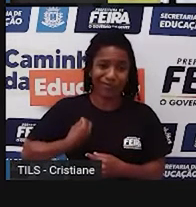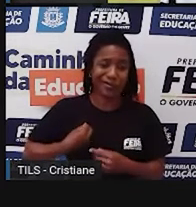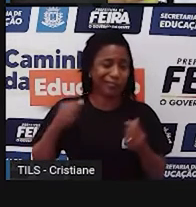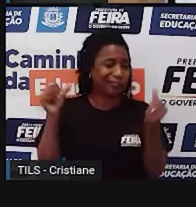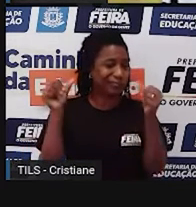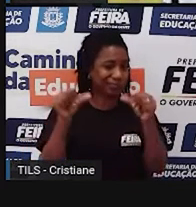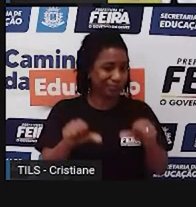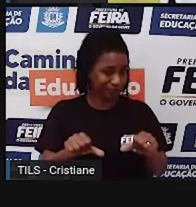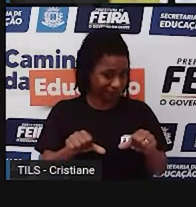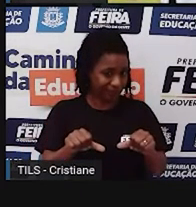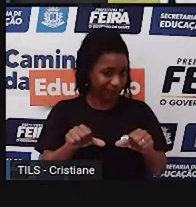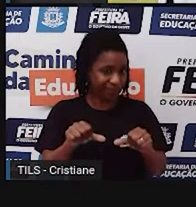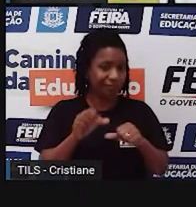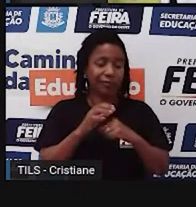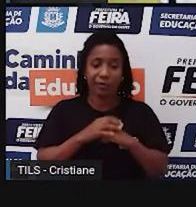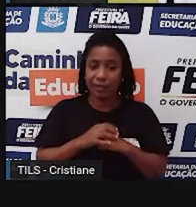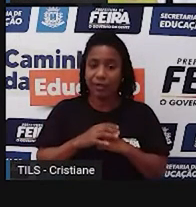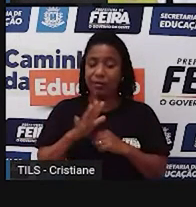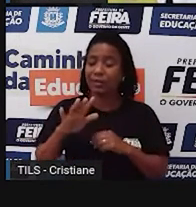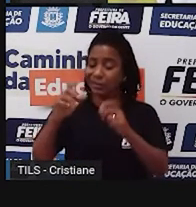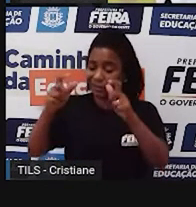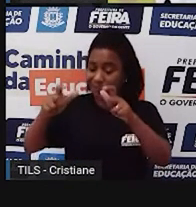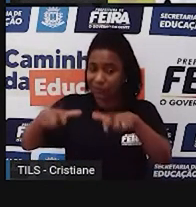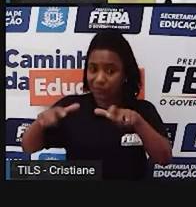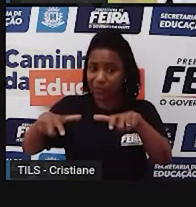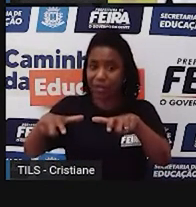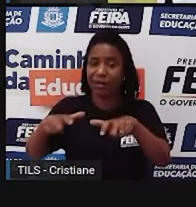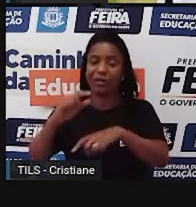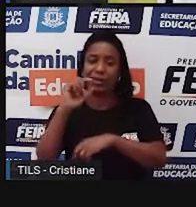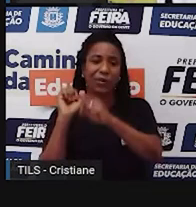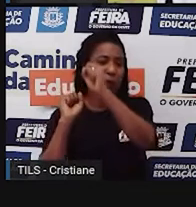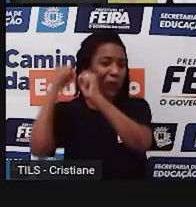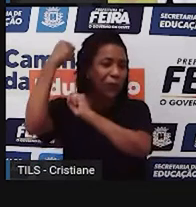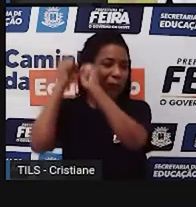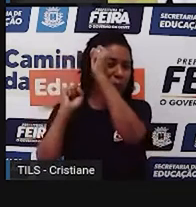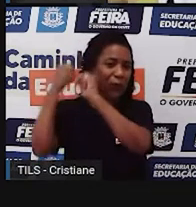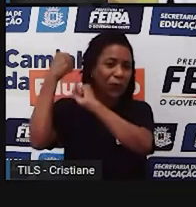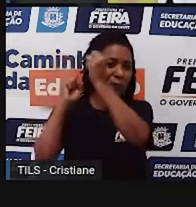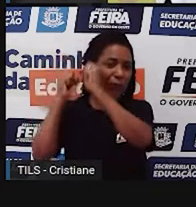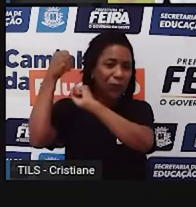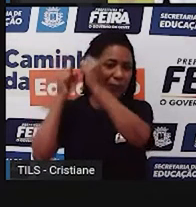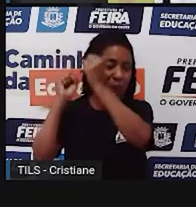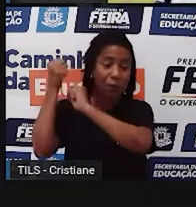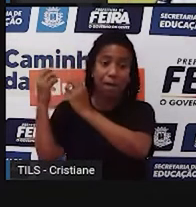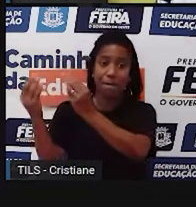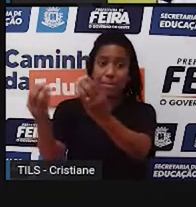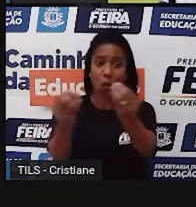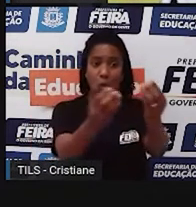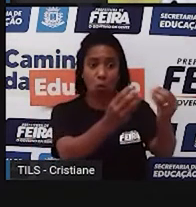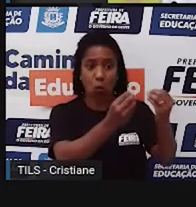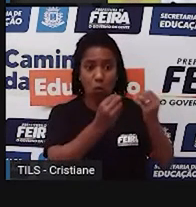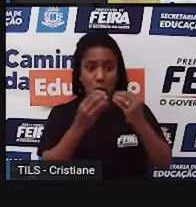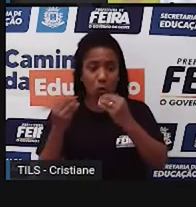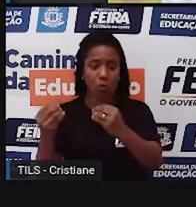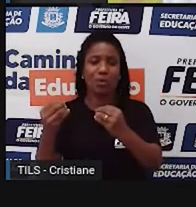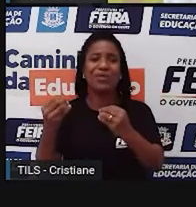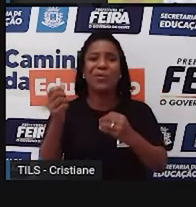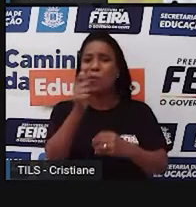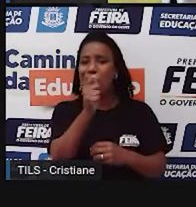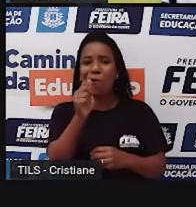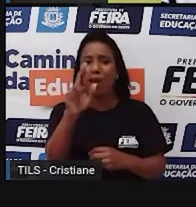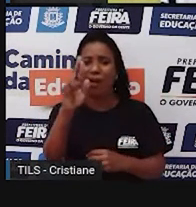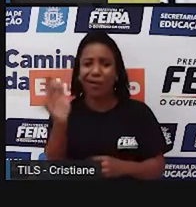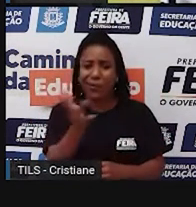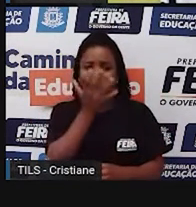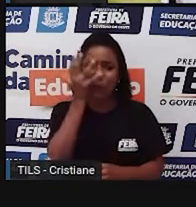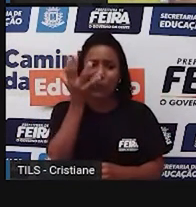E aí, e não tem aquele cuidado, né, como é ambiente, a poluição é muito alta. A qualidade do ar é terrível. E a gente precisa respirar.